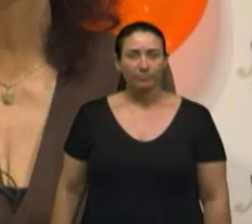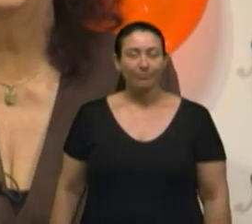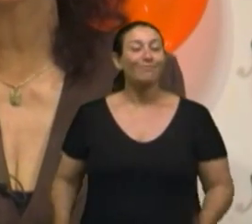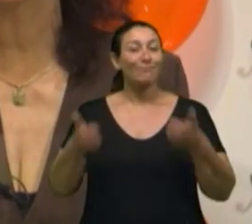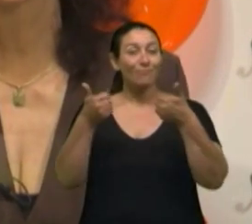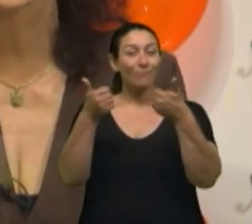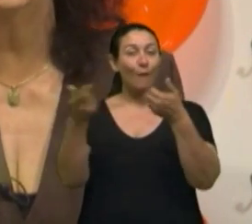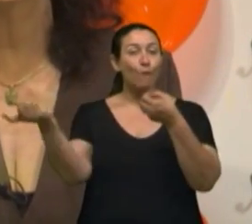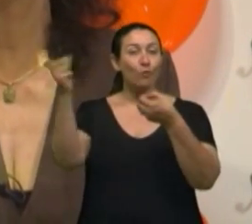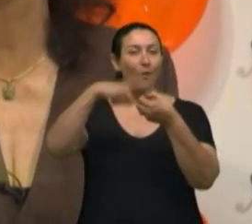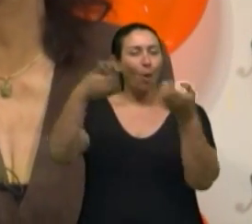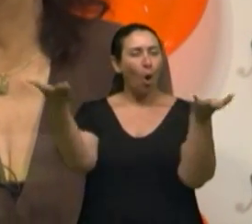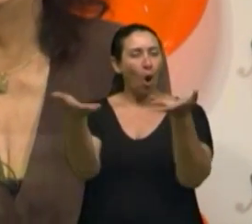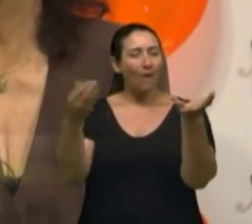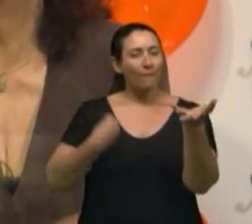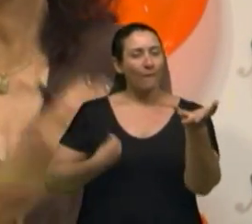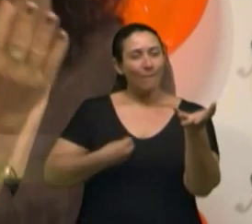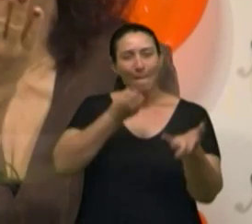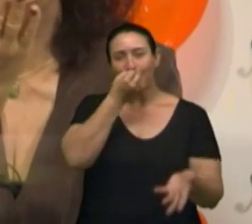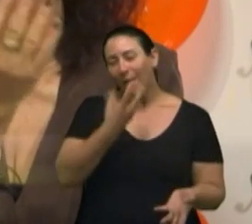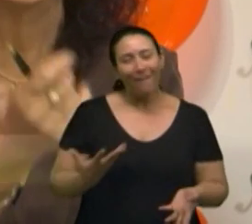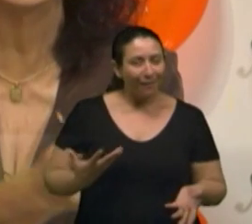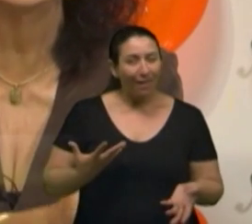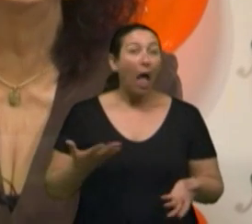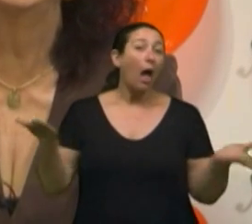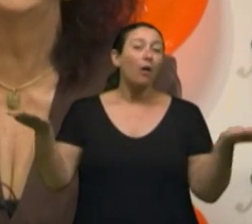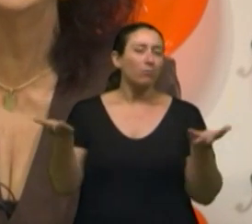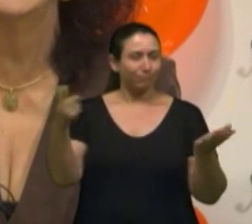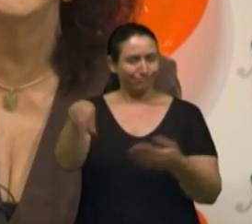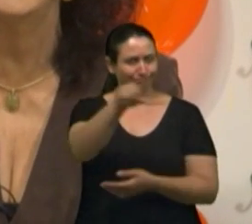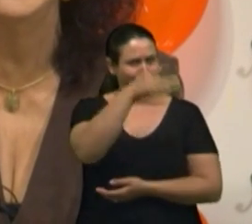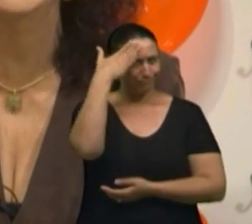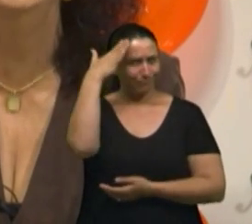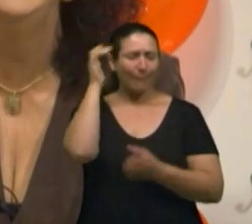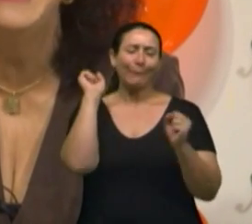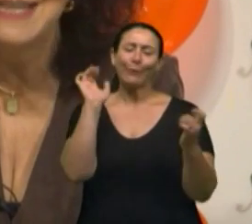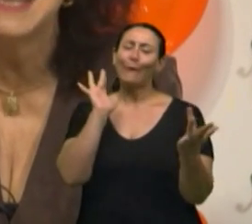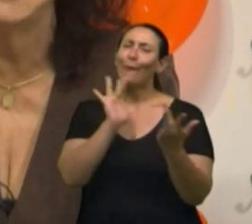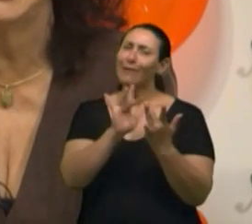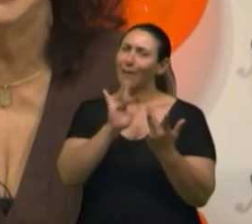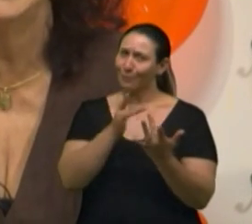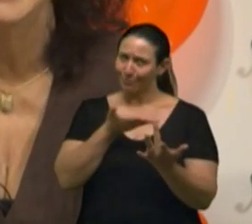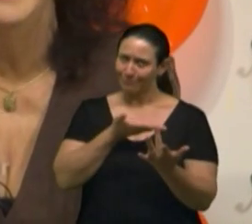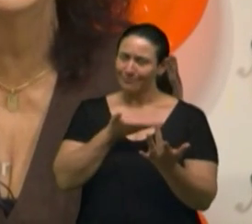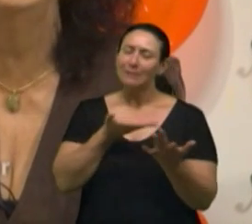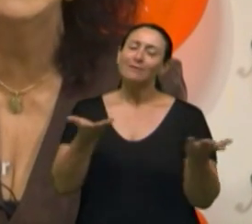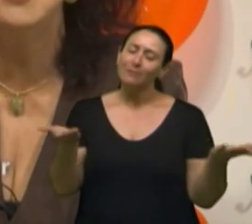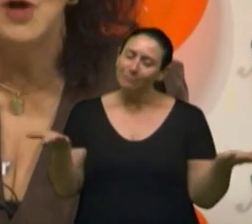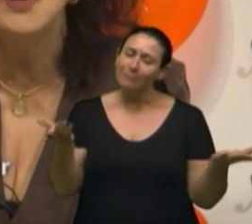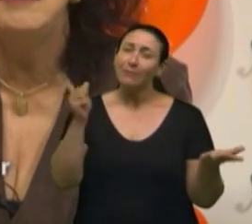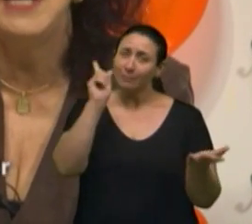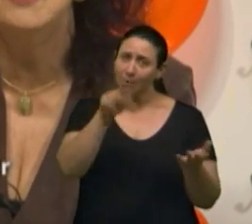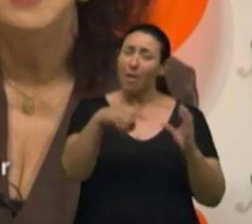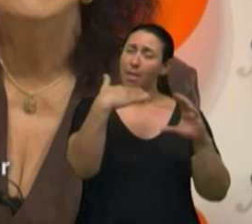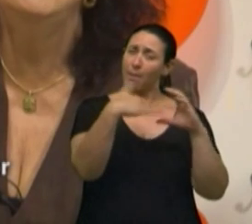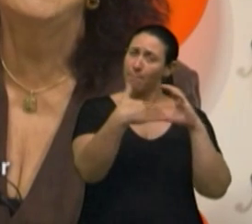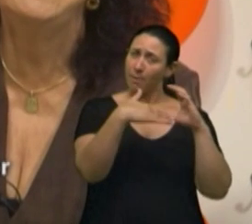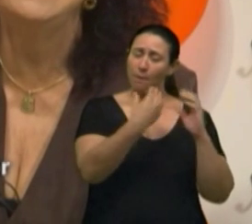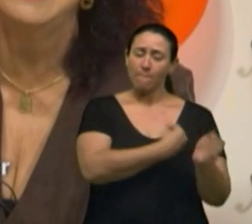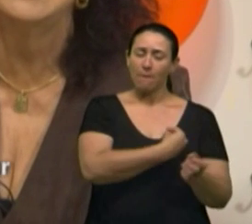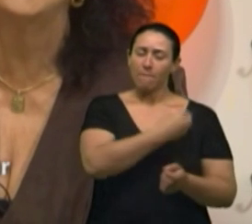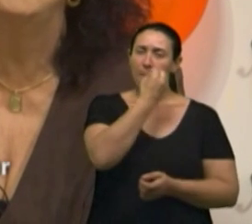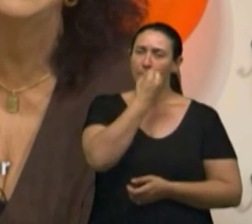Estamos de volta com o nosso Viva Bem e, claro, você sabe que pode ter uma conexão direta com a gente através do nosso e-mail,